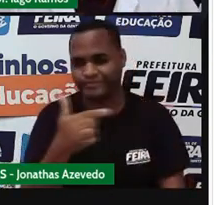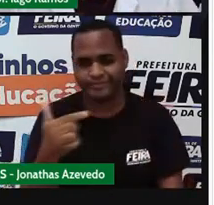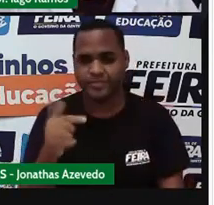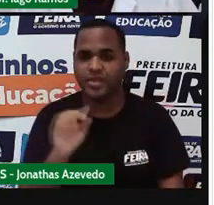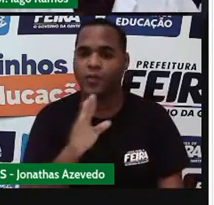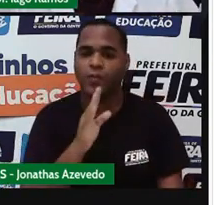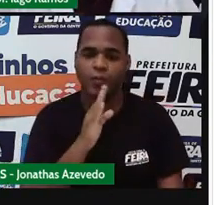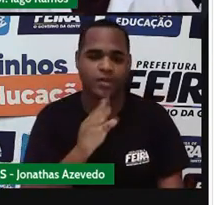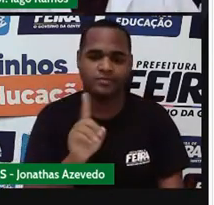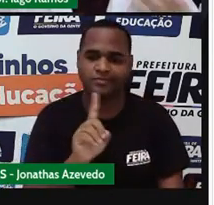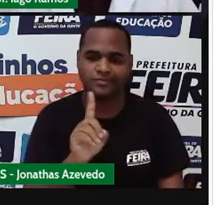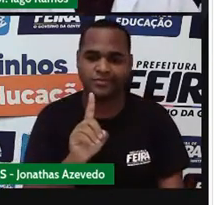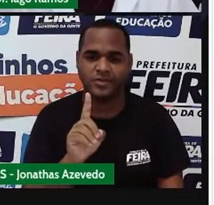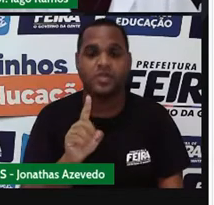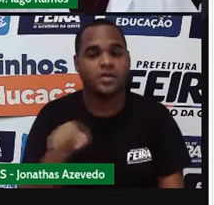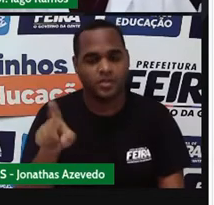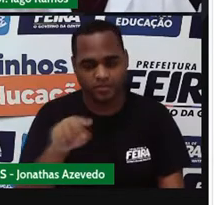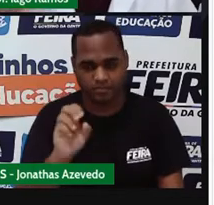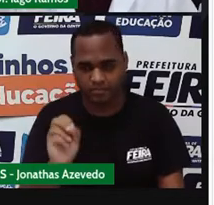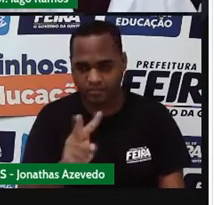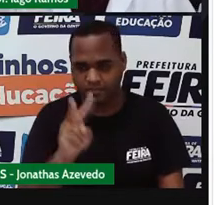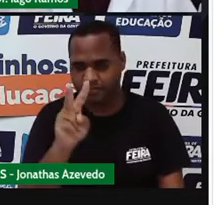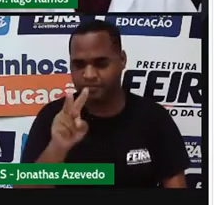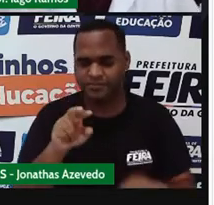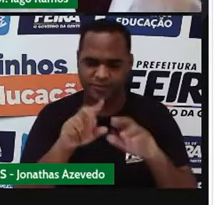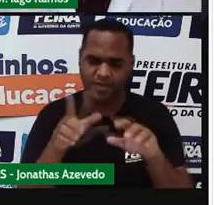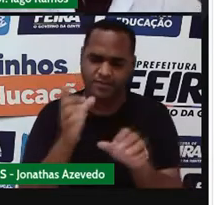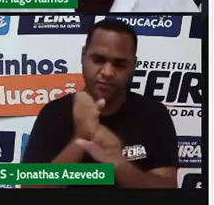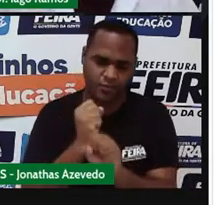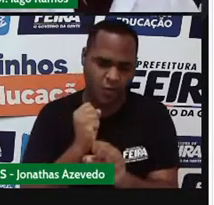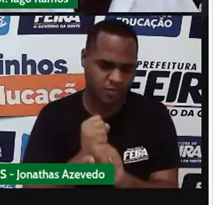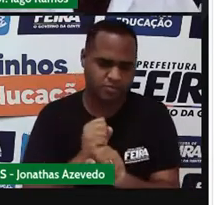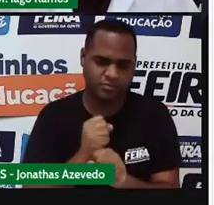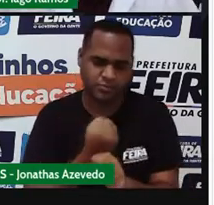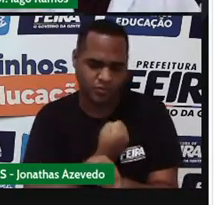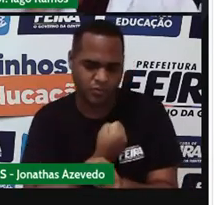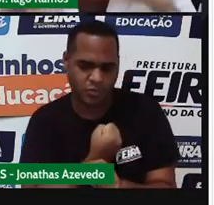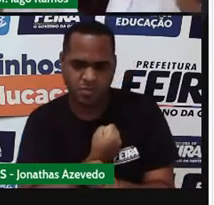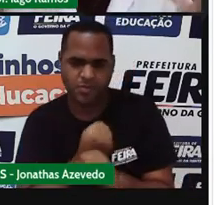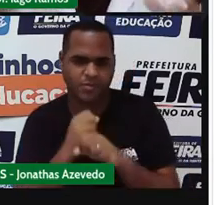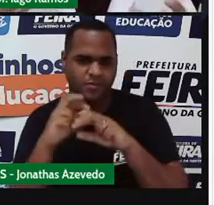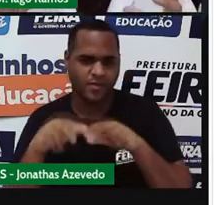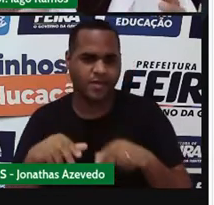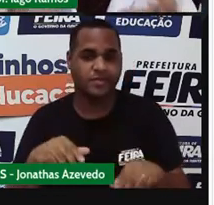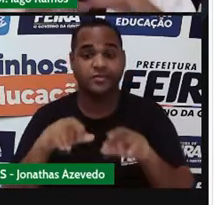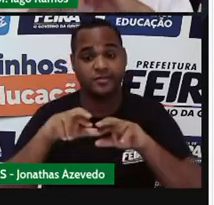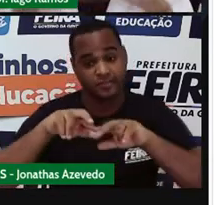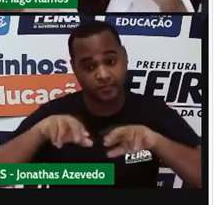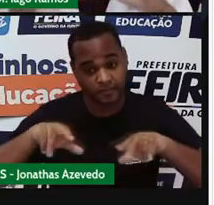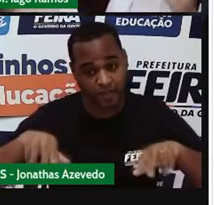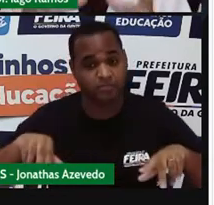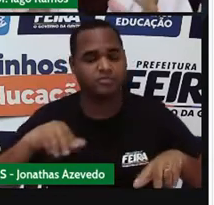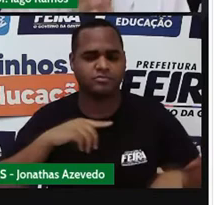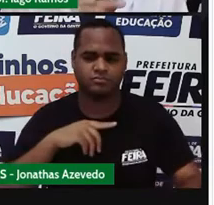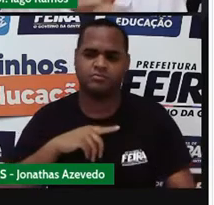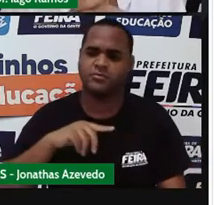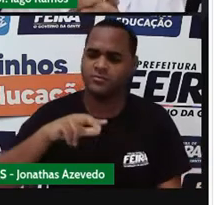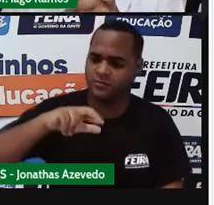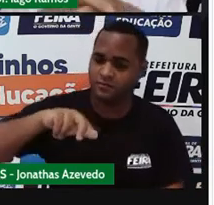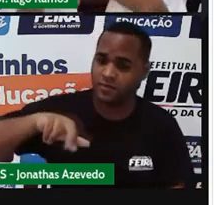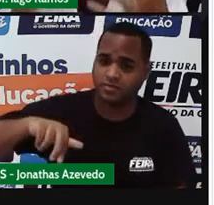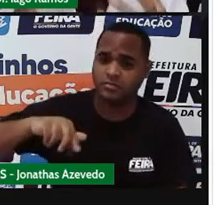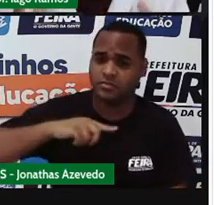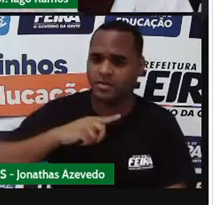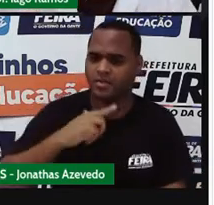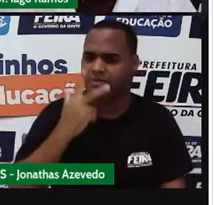desconhecidos. Valores, quantidades ou números, tá? Coisas, né? Essas coisas aí que